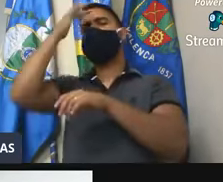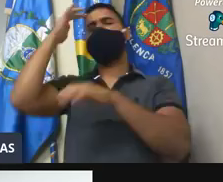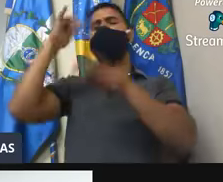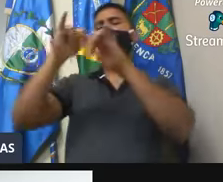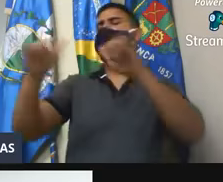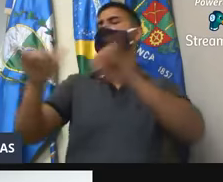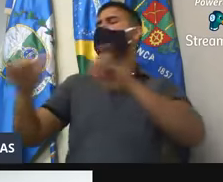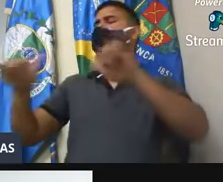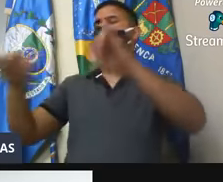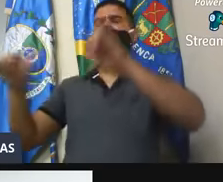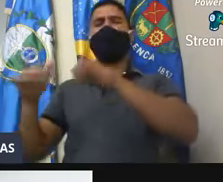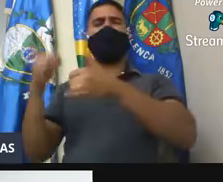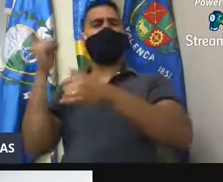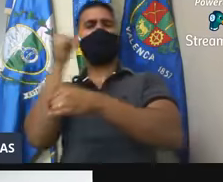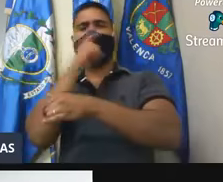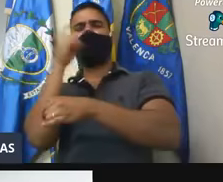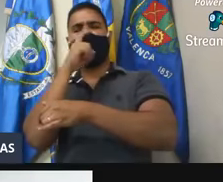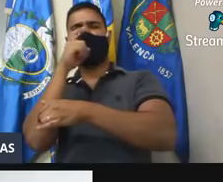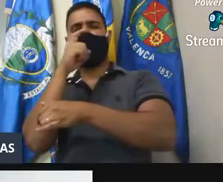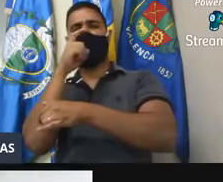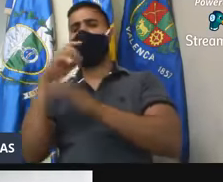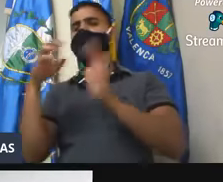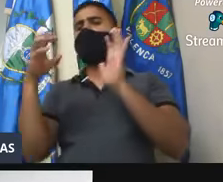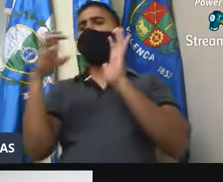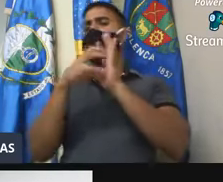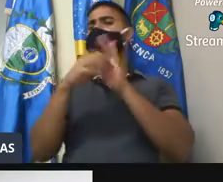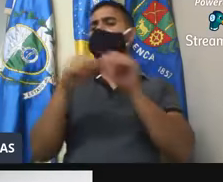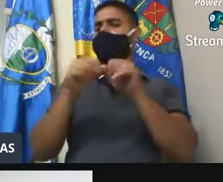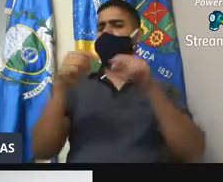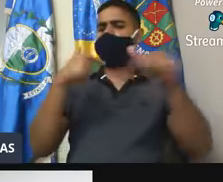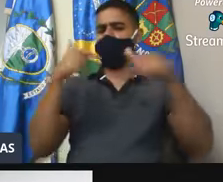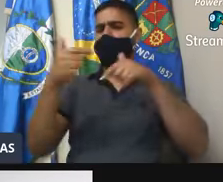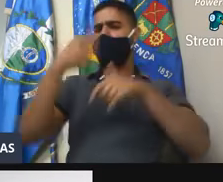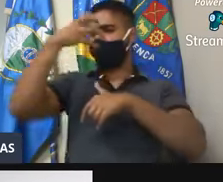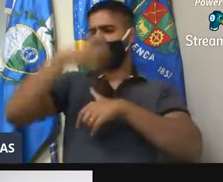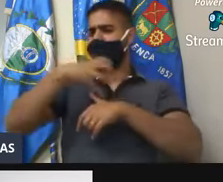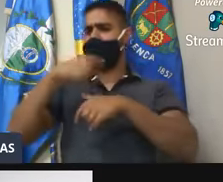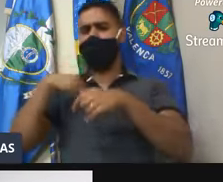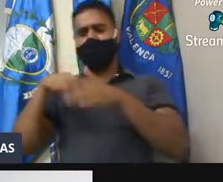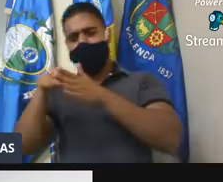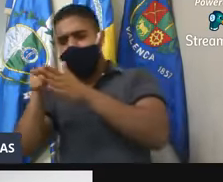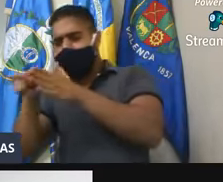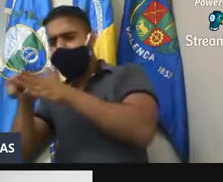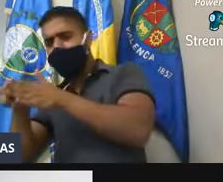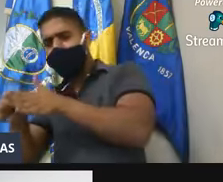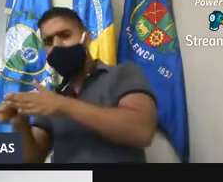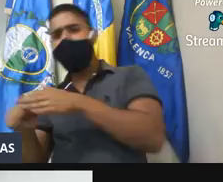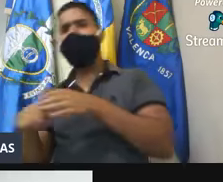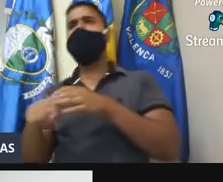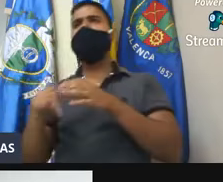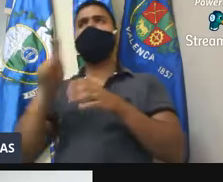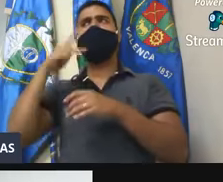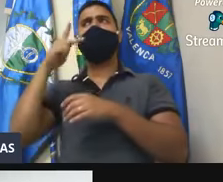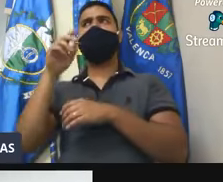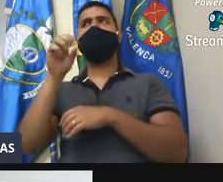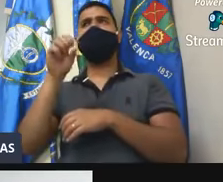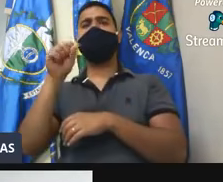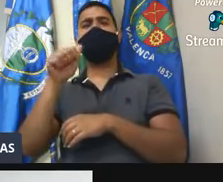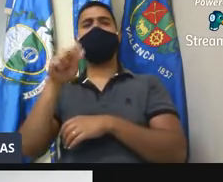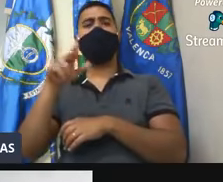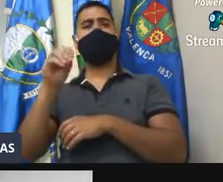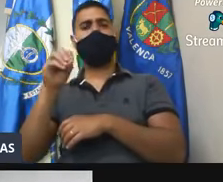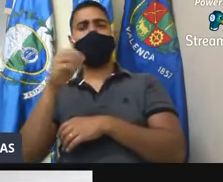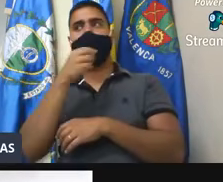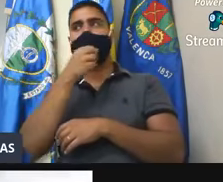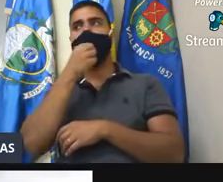notícia, esse tipo de coisa, sabe? A Câmara vai, faz um trabalho sério, de, sabe, de fiscalização, é, vereador Saulo na sessão passada, vereador